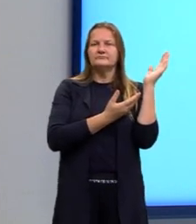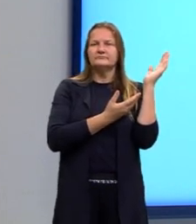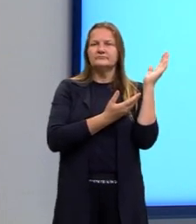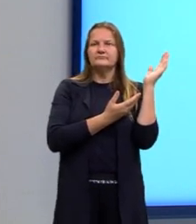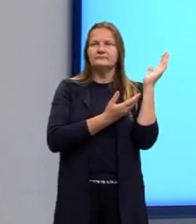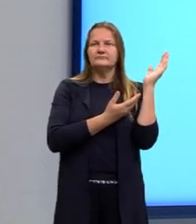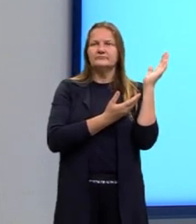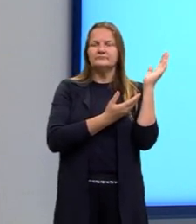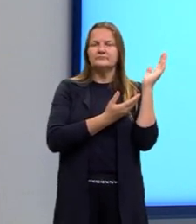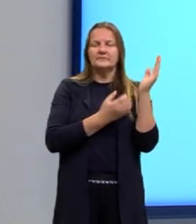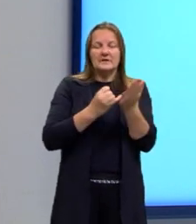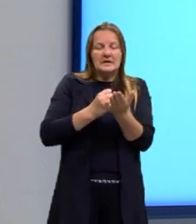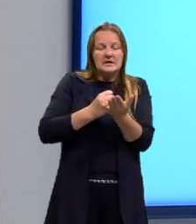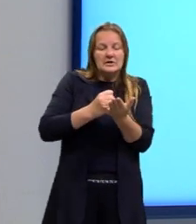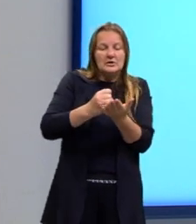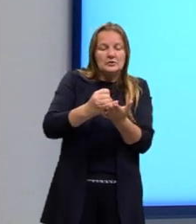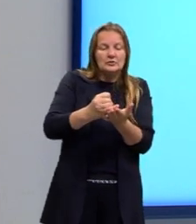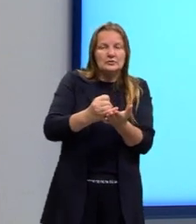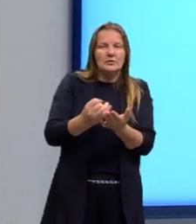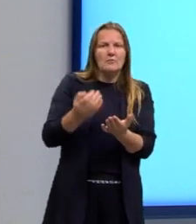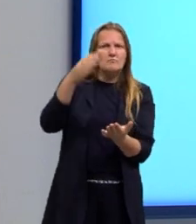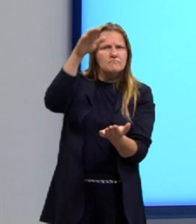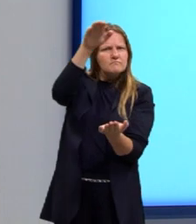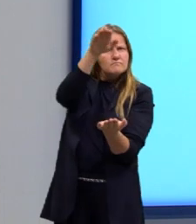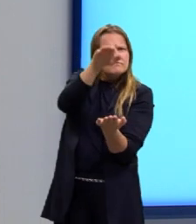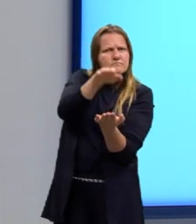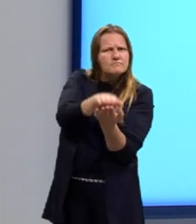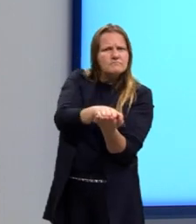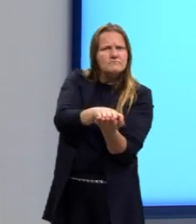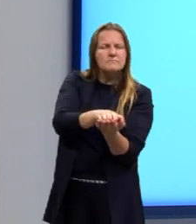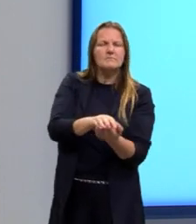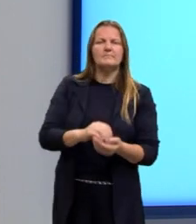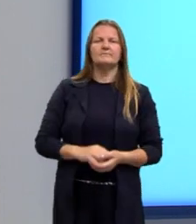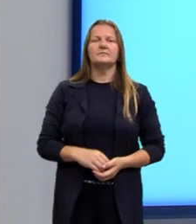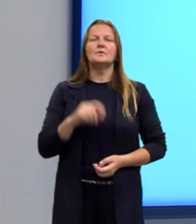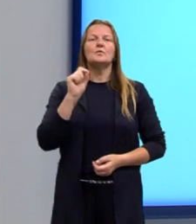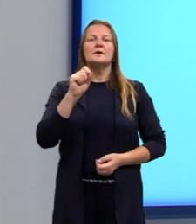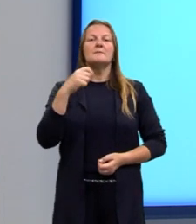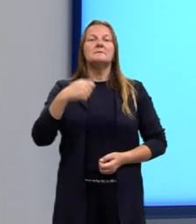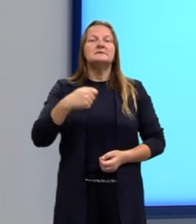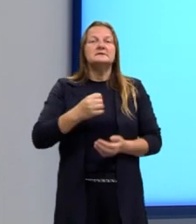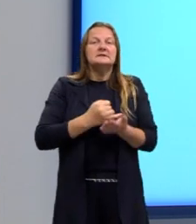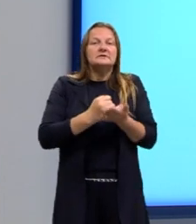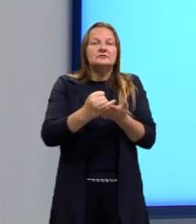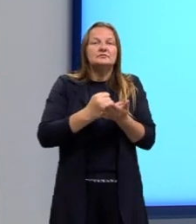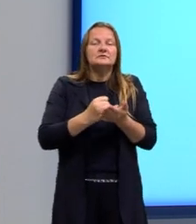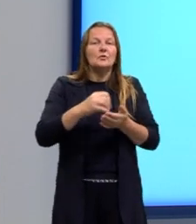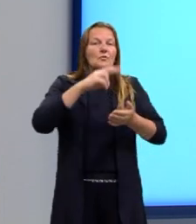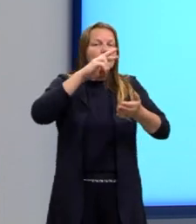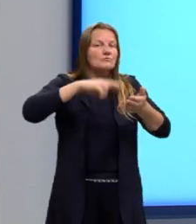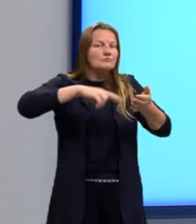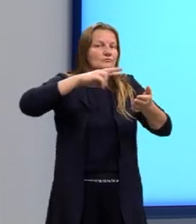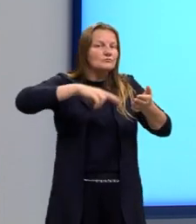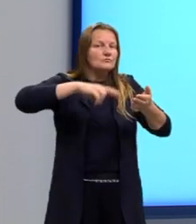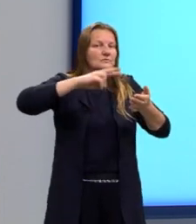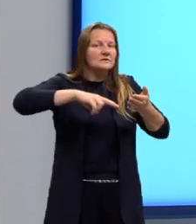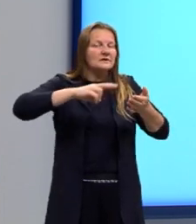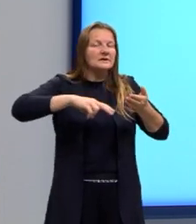é a introdução. O essa introdução precisa ter? Bom, primeiro de tudo, gente precisa ler e